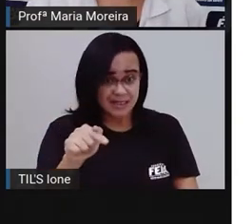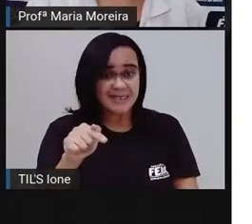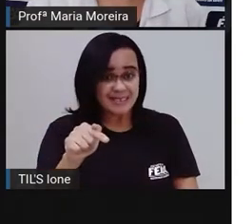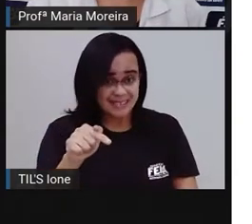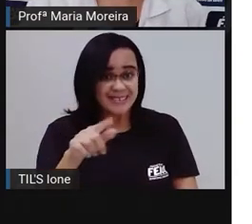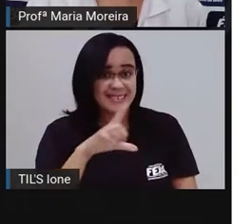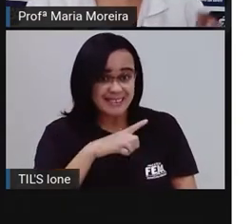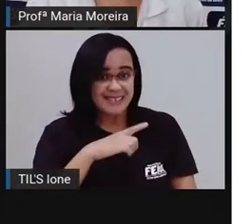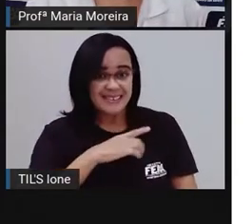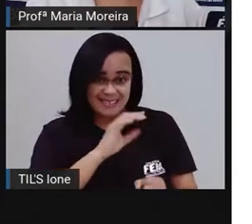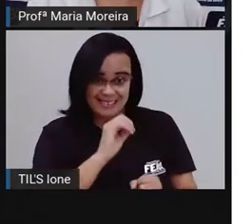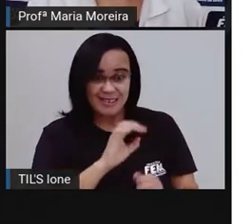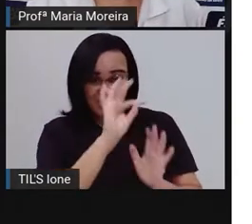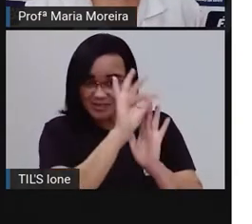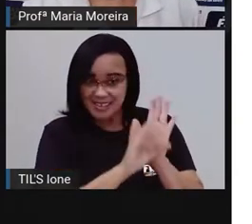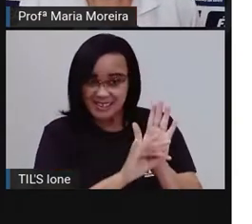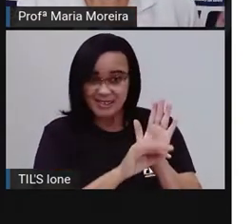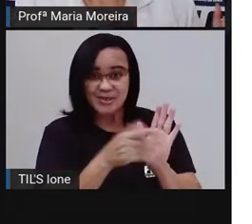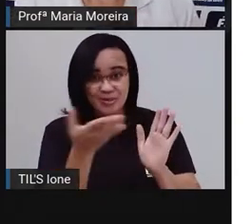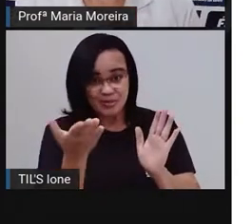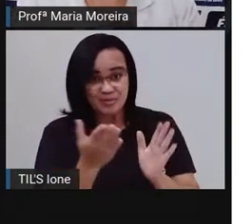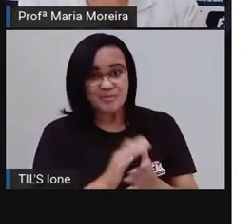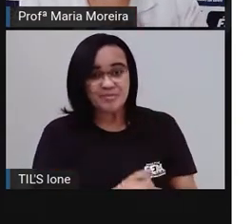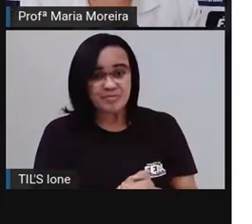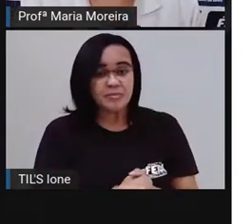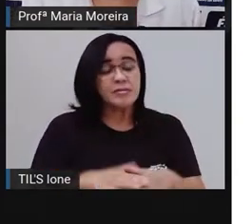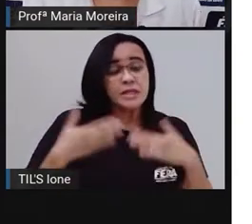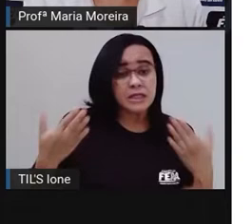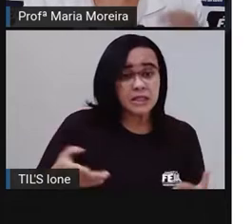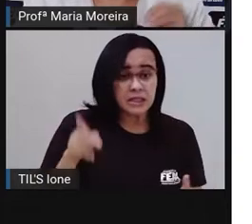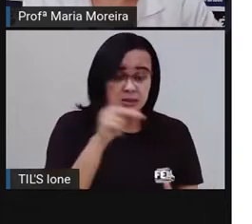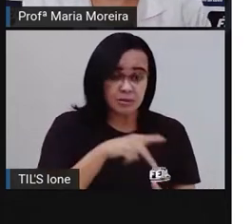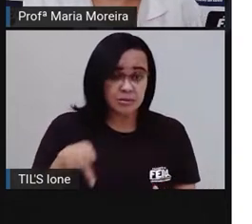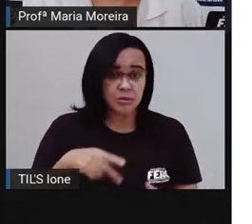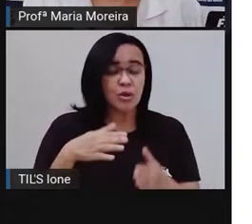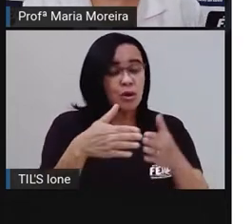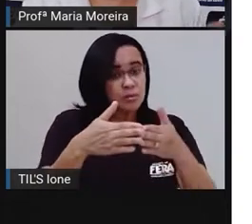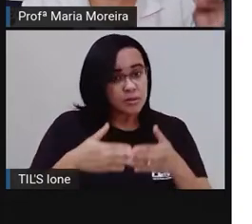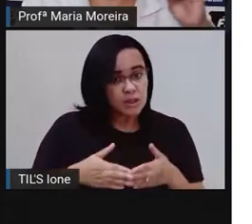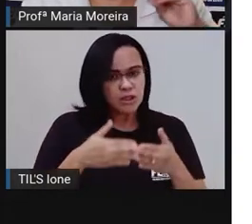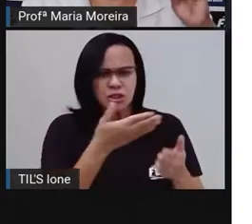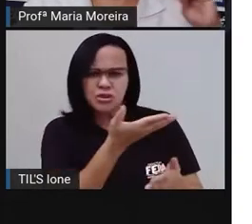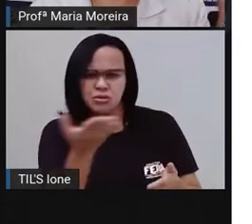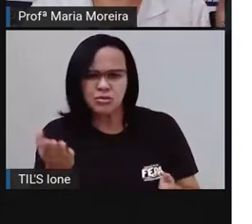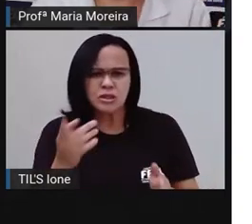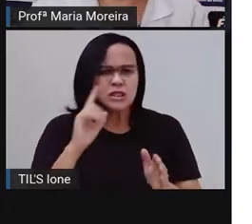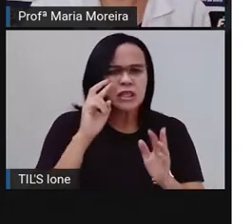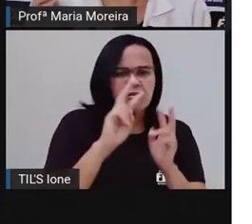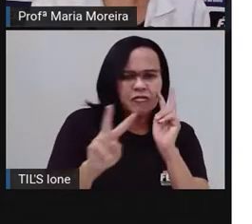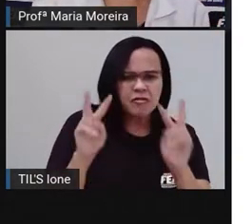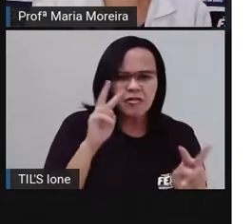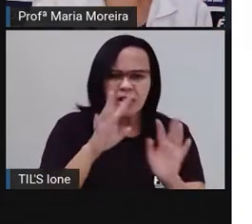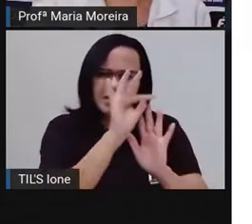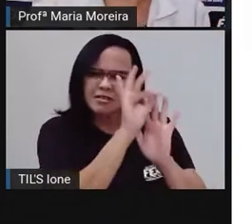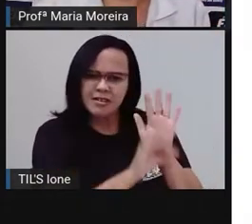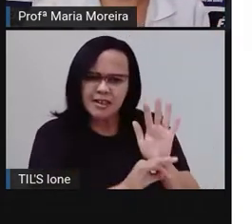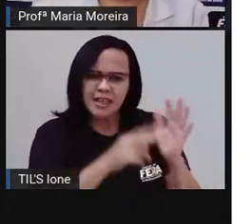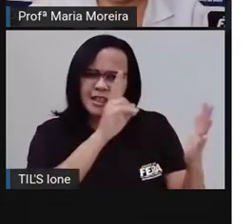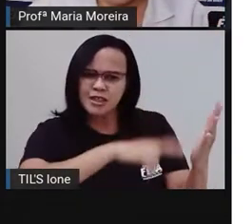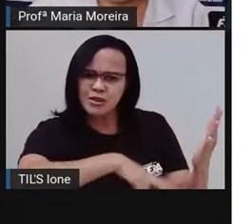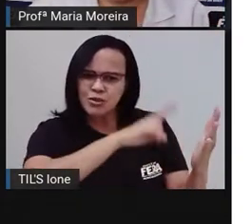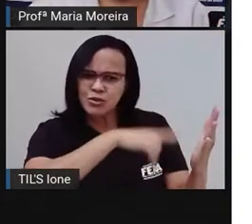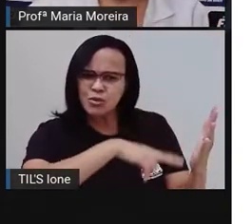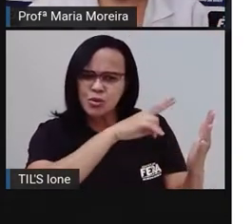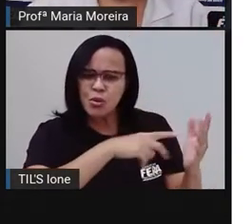aqui a vocês que vocês observassem, né, durante a leitura, que iriam aparecer algumas palavrinhas aí que estariam em